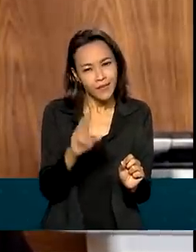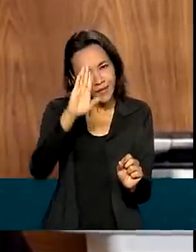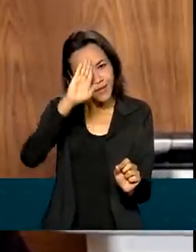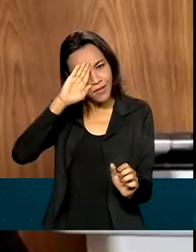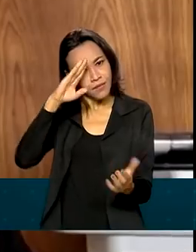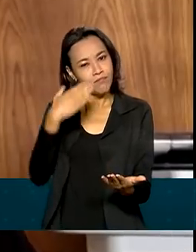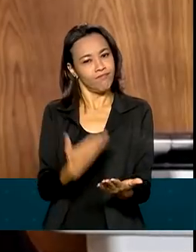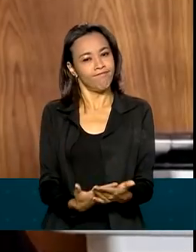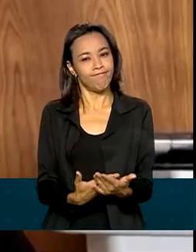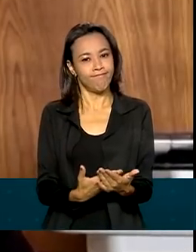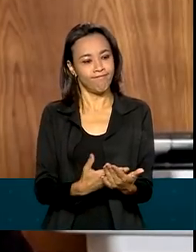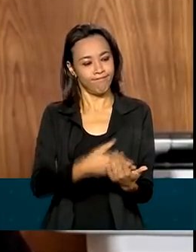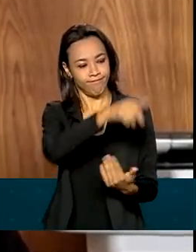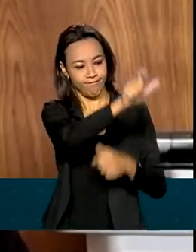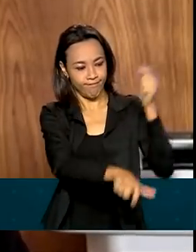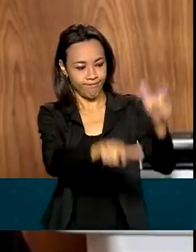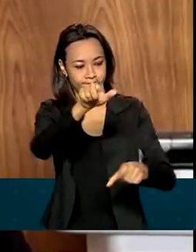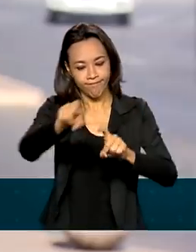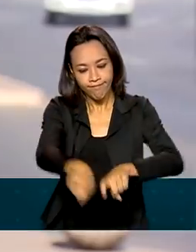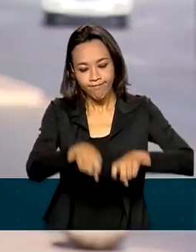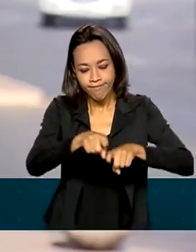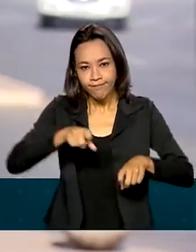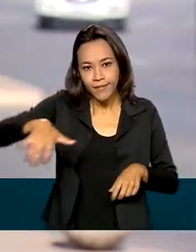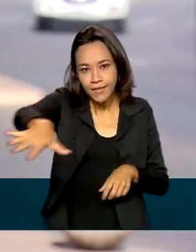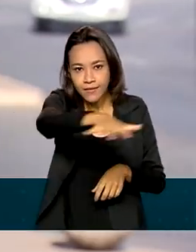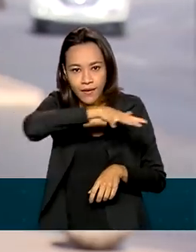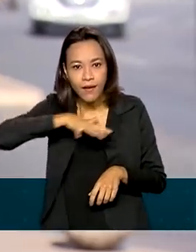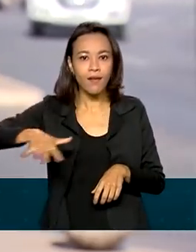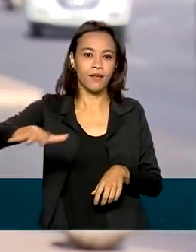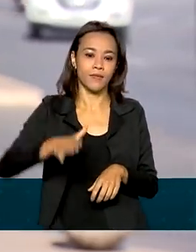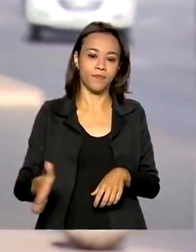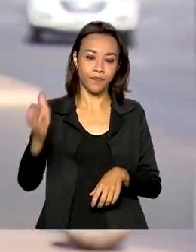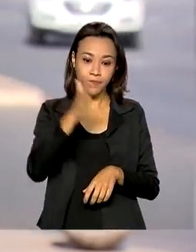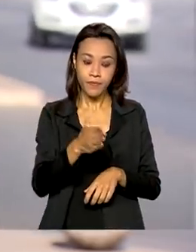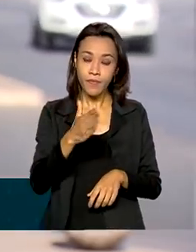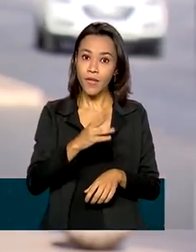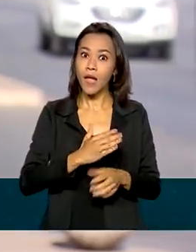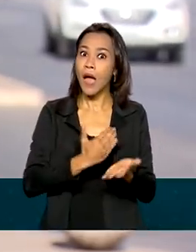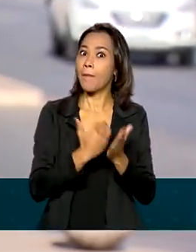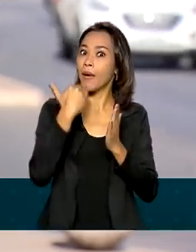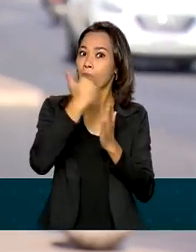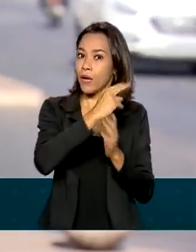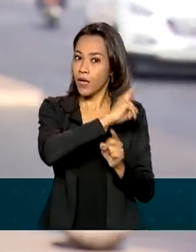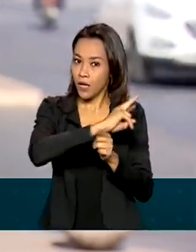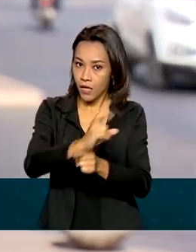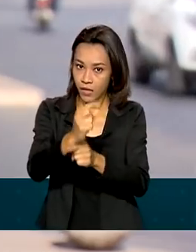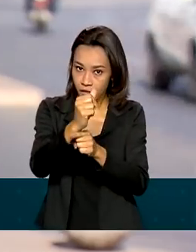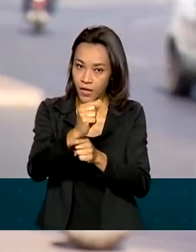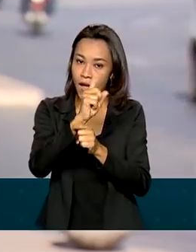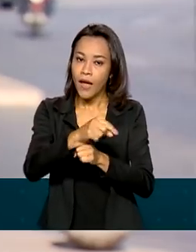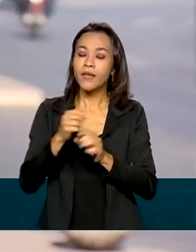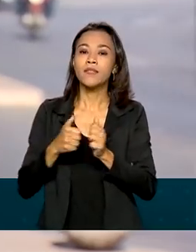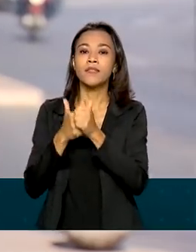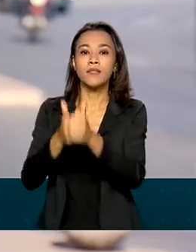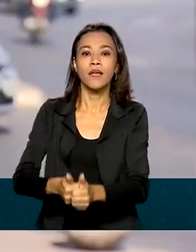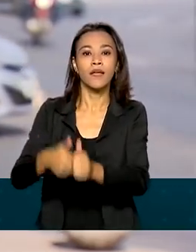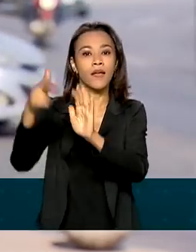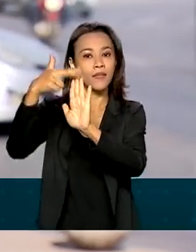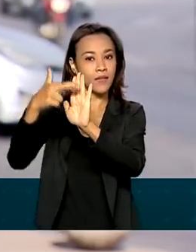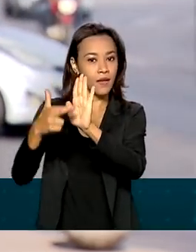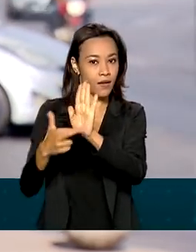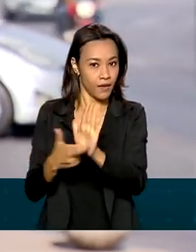dos produtores rurais na produção agrícola. A maior parte do crédito foi para produtores enquadrados no Programa Nacional de